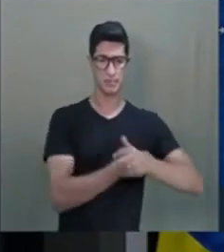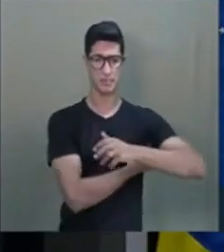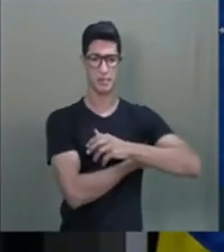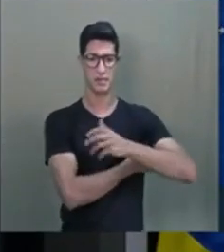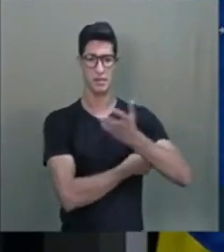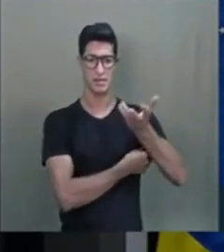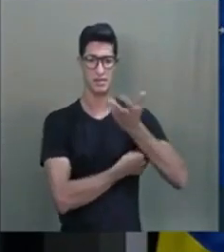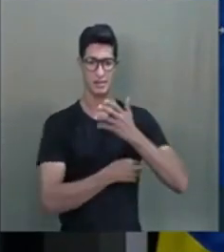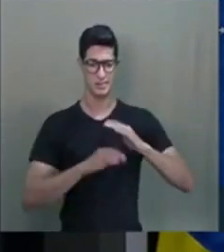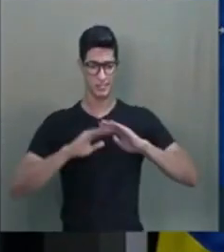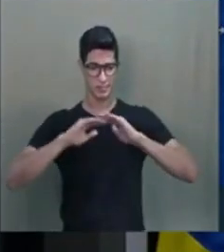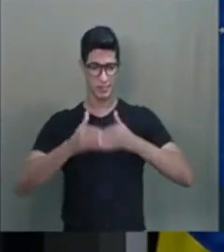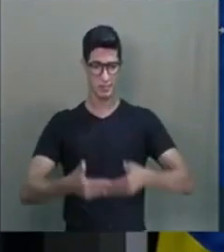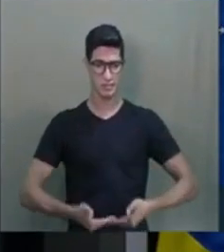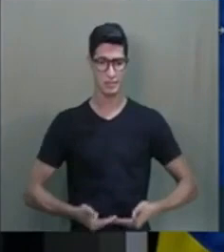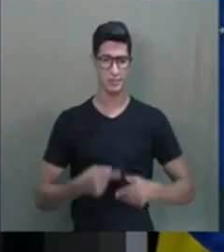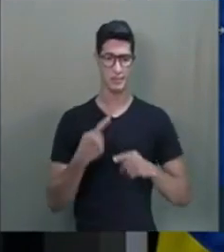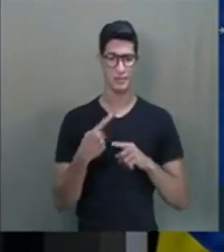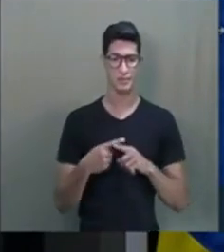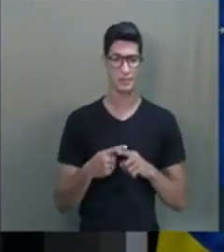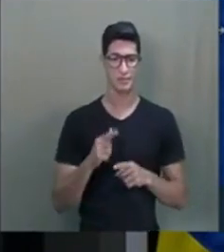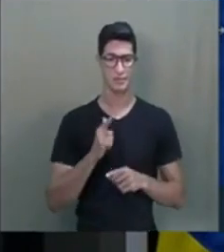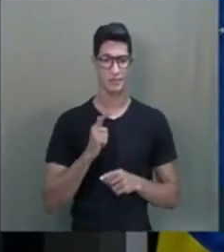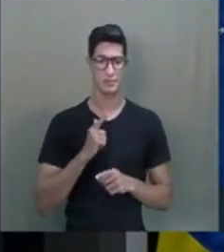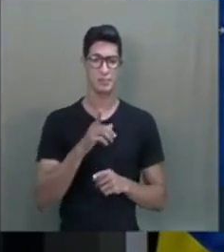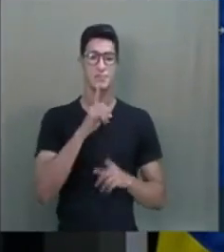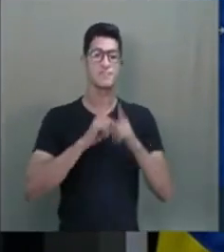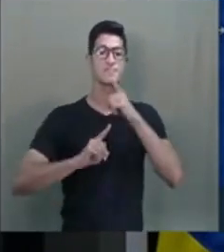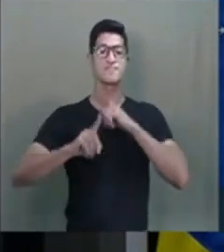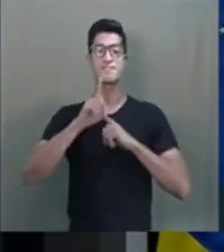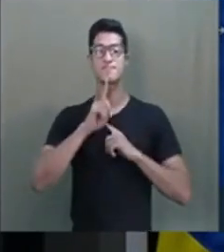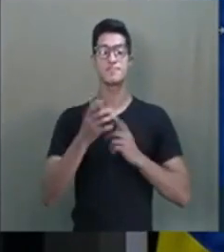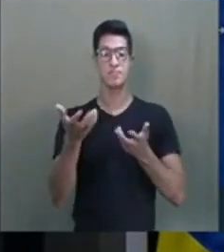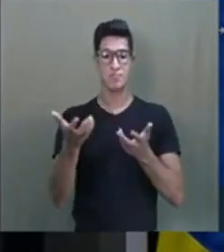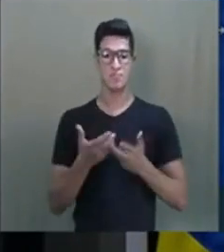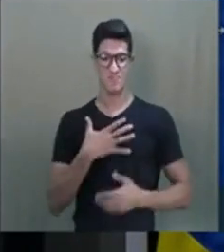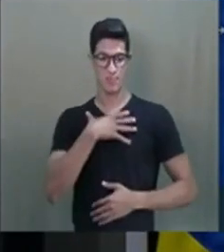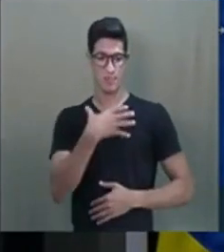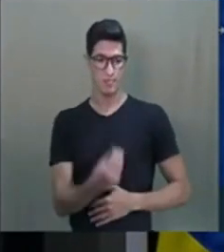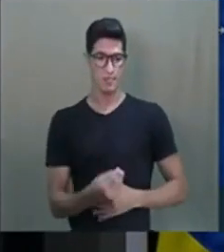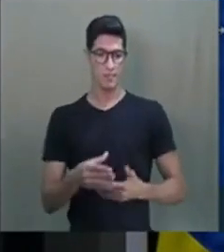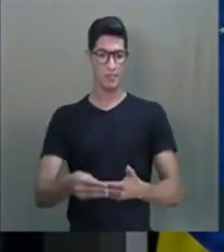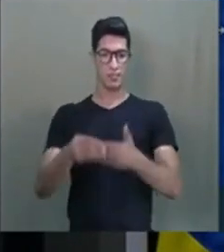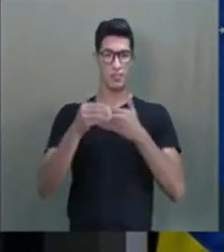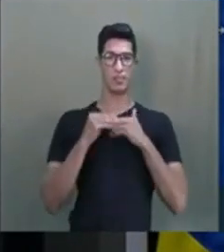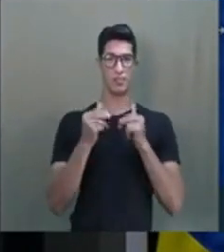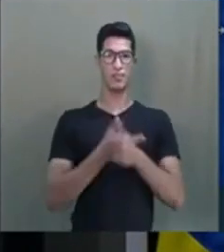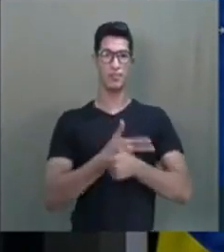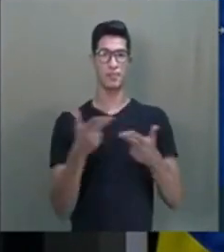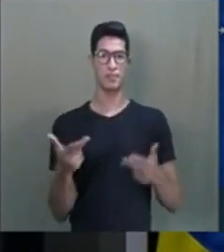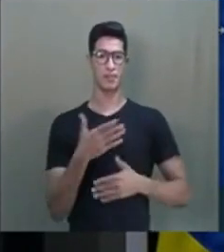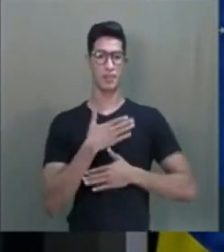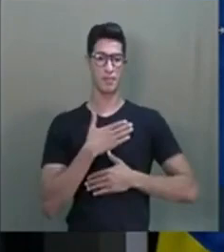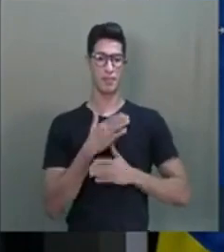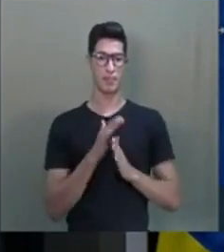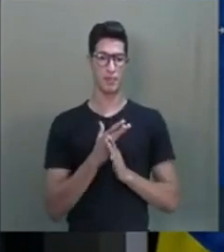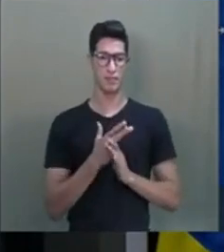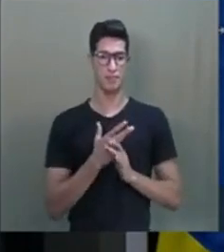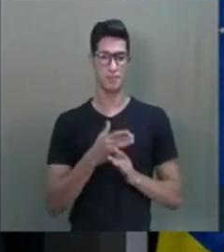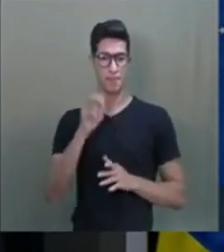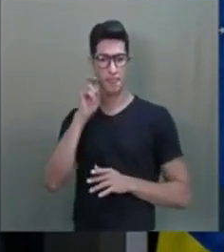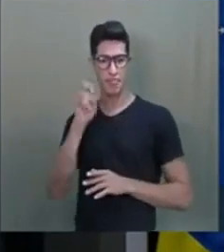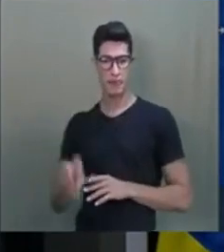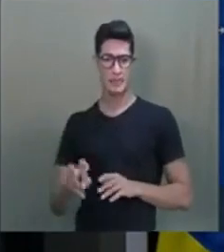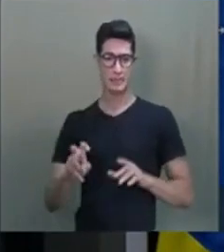Eu quero engravidar porque eu tenho depressão e quero que esse filho venha trazer algo para mim. E daí ele viu a